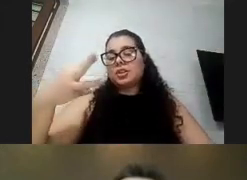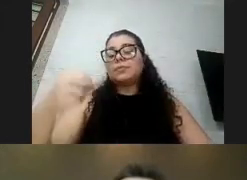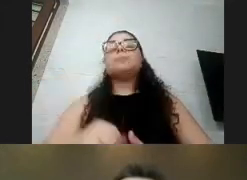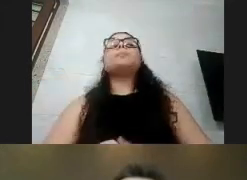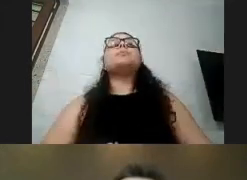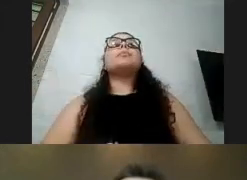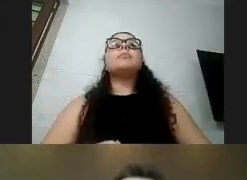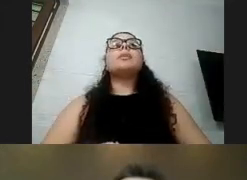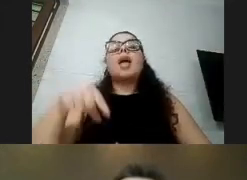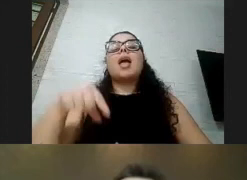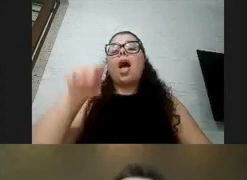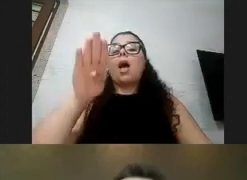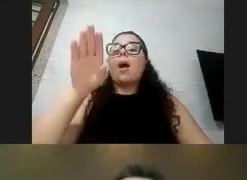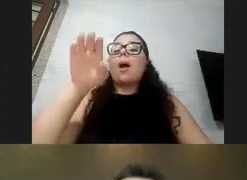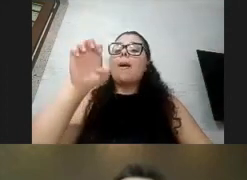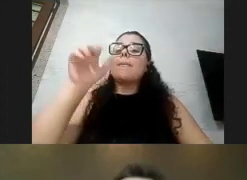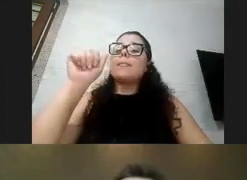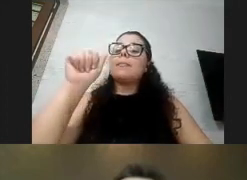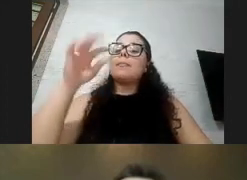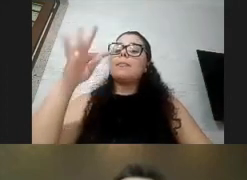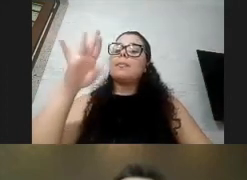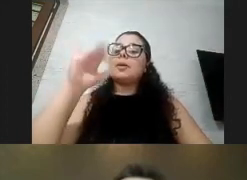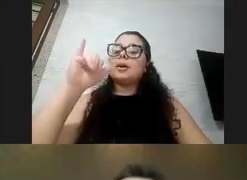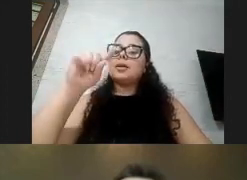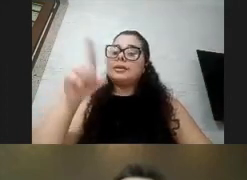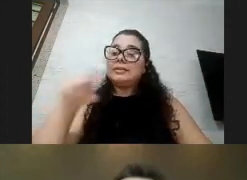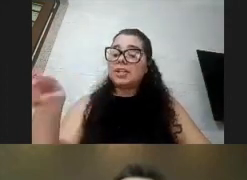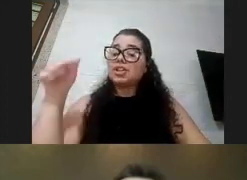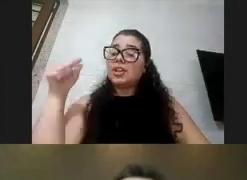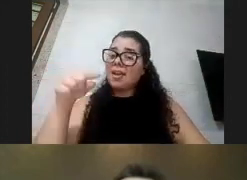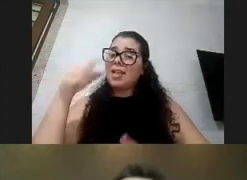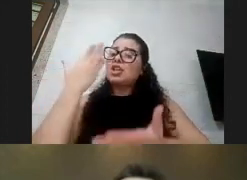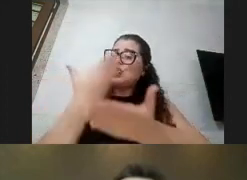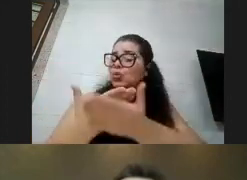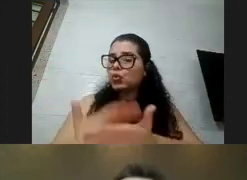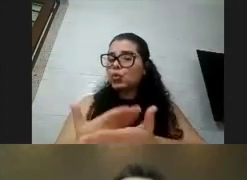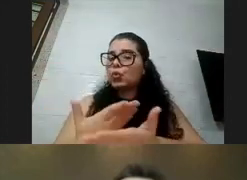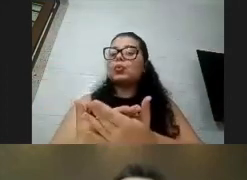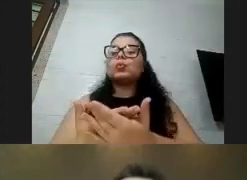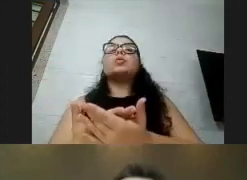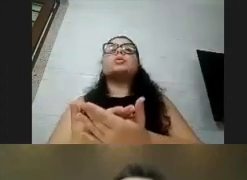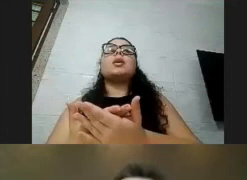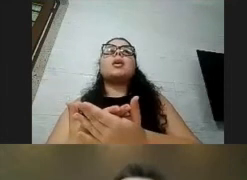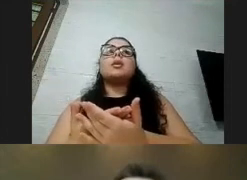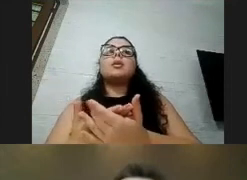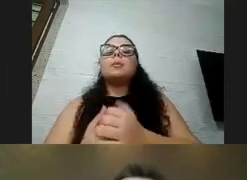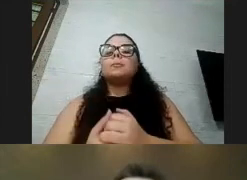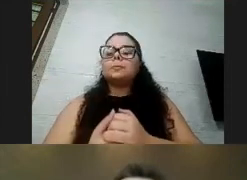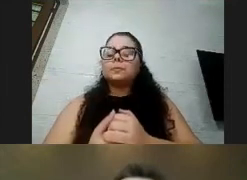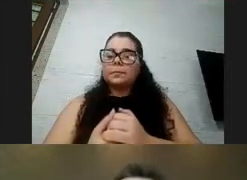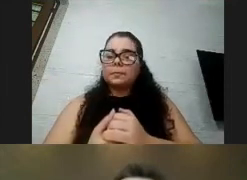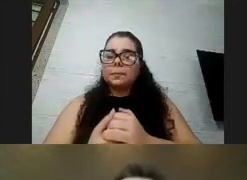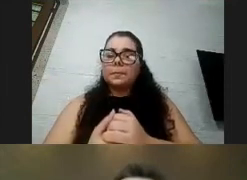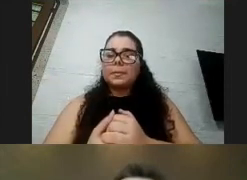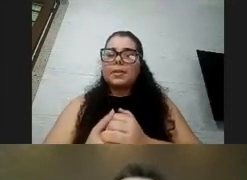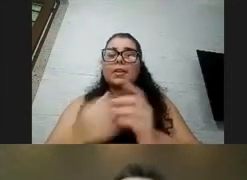Beatriz ela ia estudando ela estudava no Instituto Federal aqui de Jacaraí